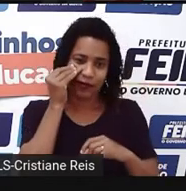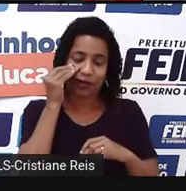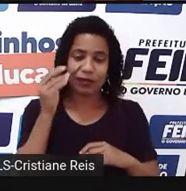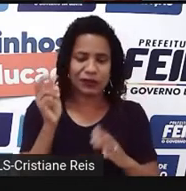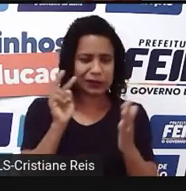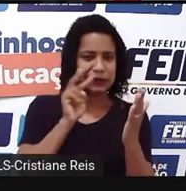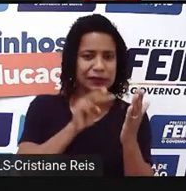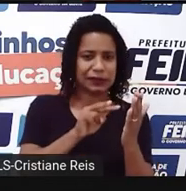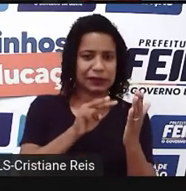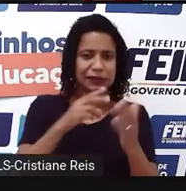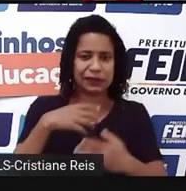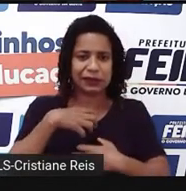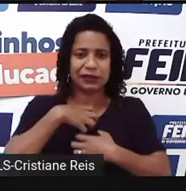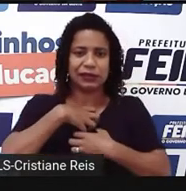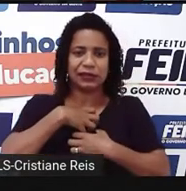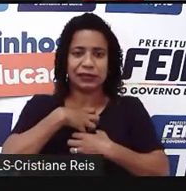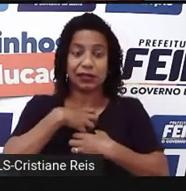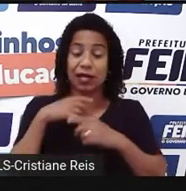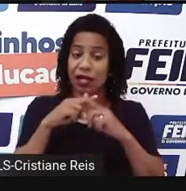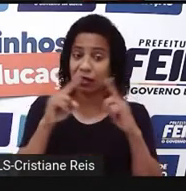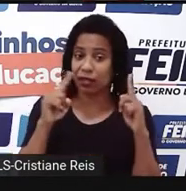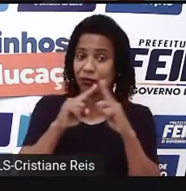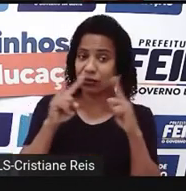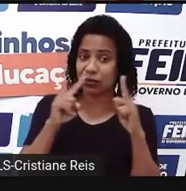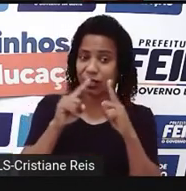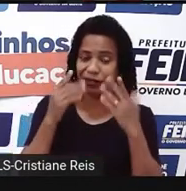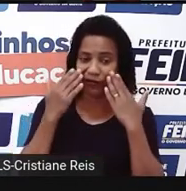público, denunciar, etc.